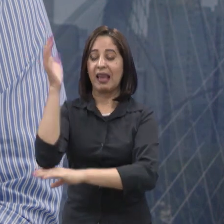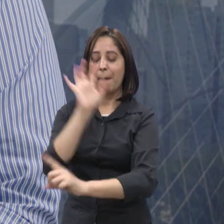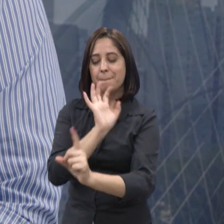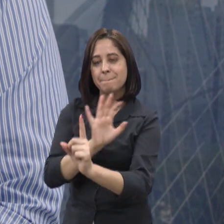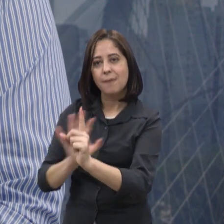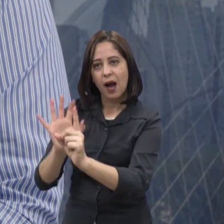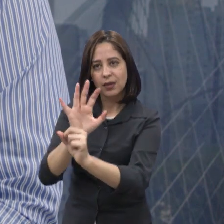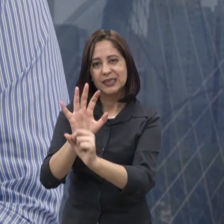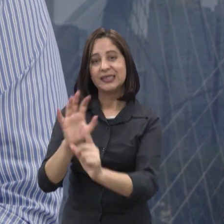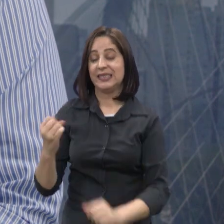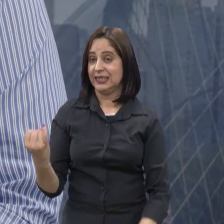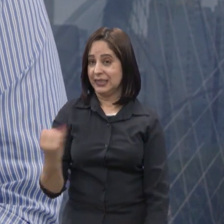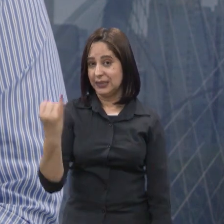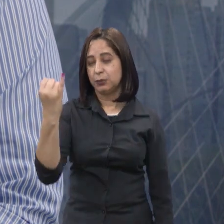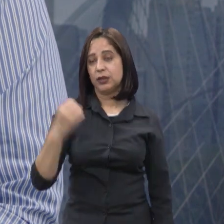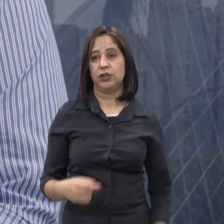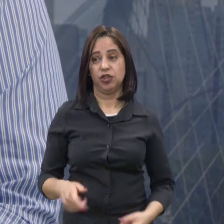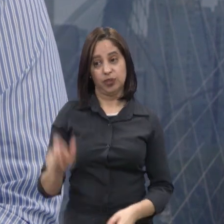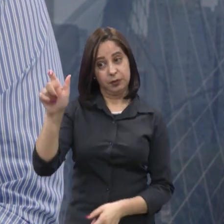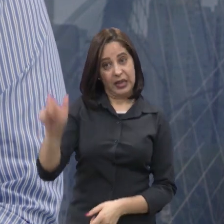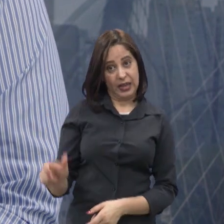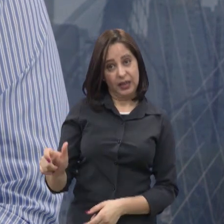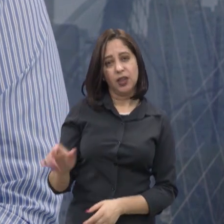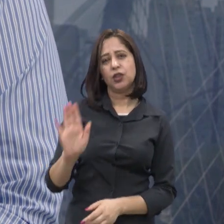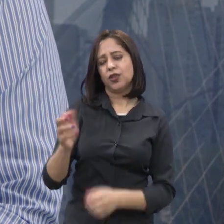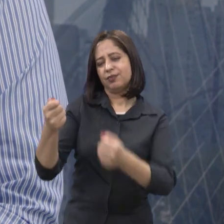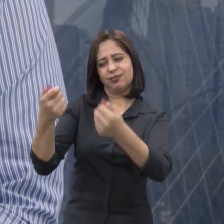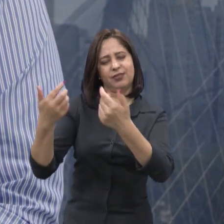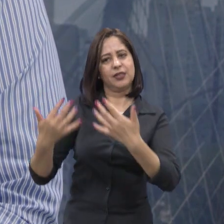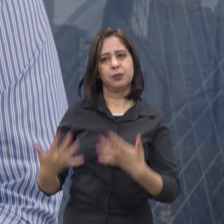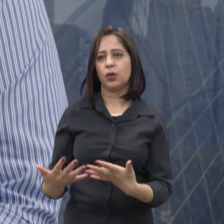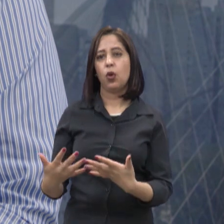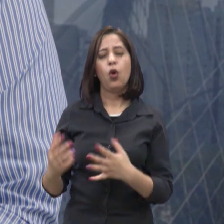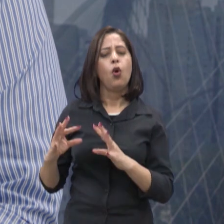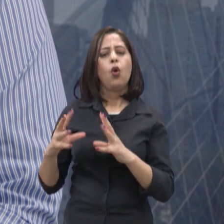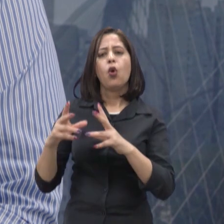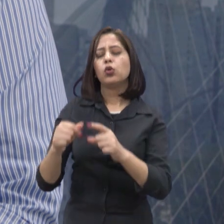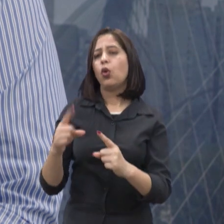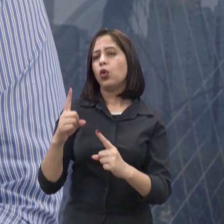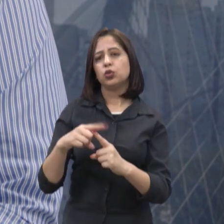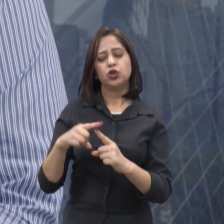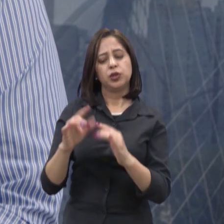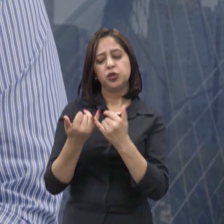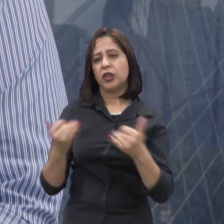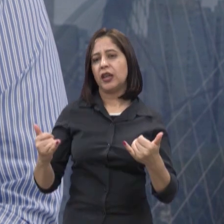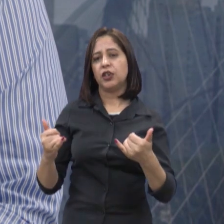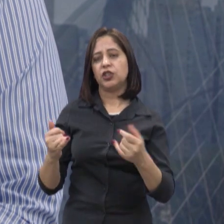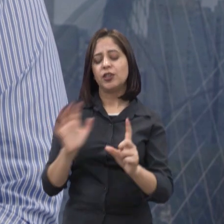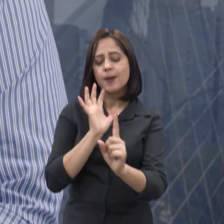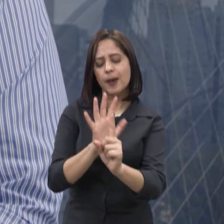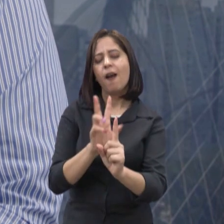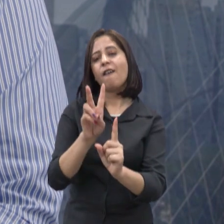Como o Arthur falou, né? Toda energia, ela vai ter um tipo de impacto ambiental, por isso que